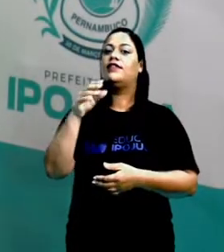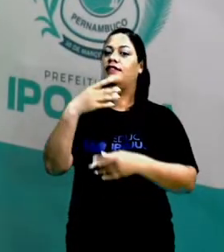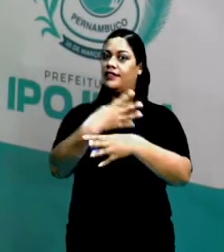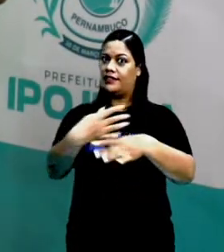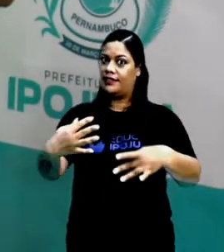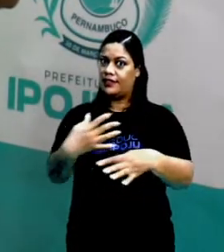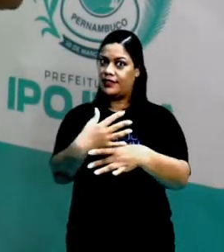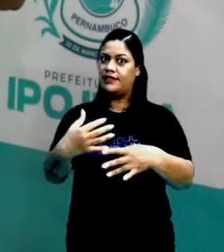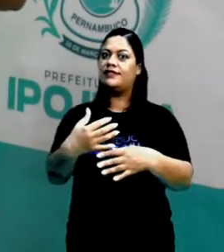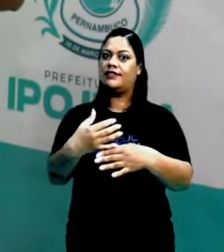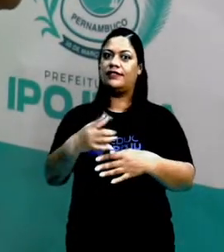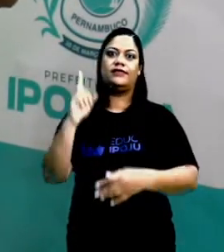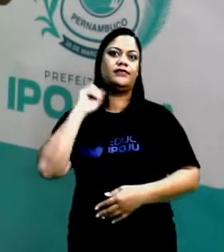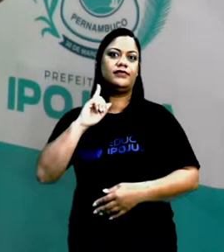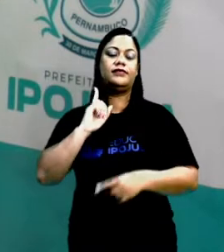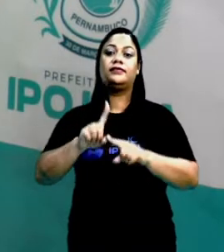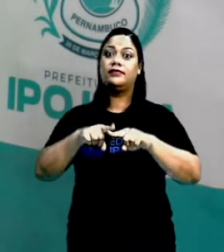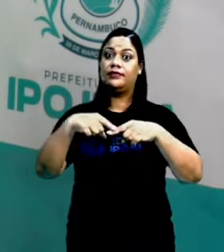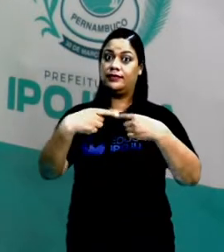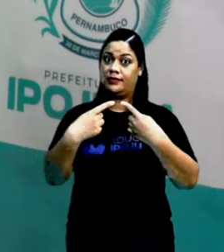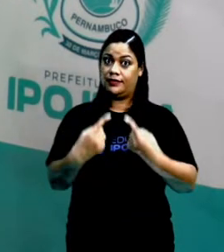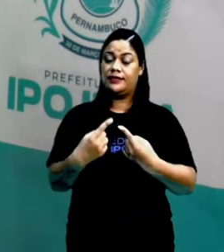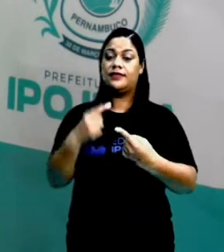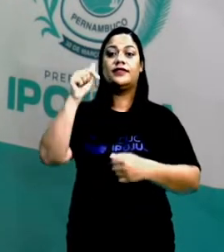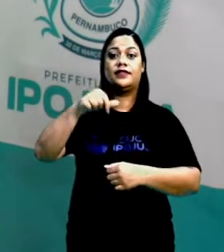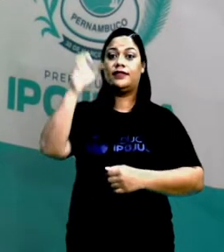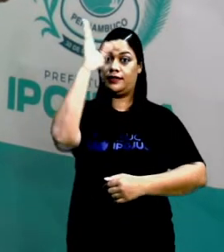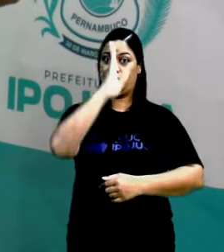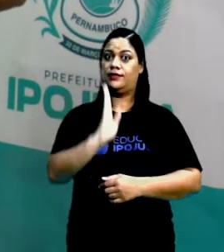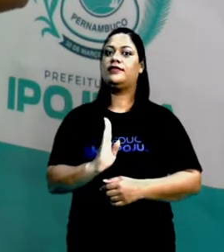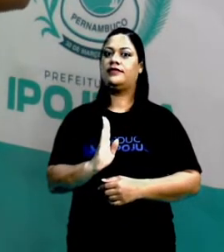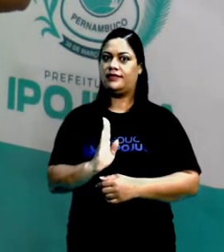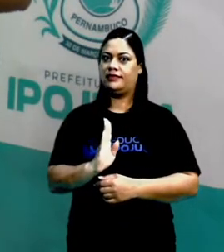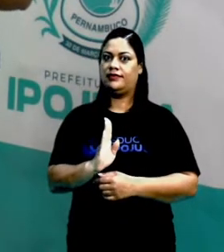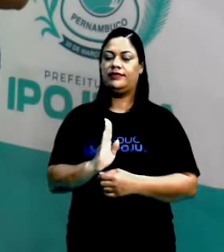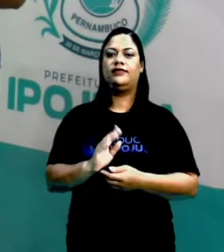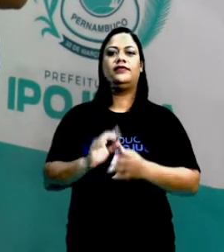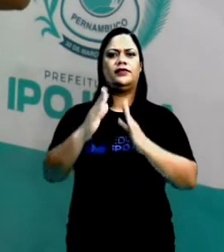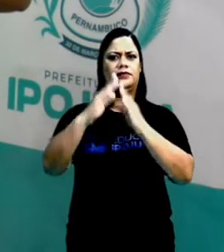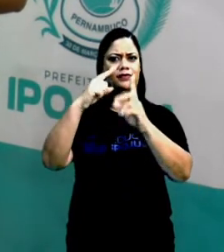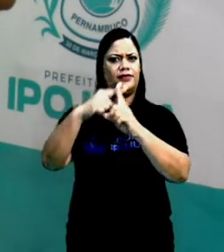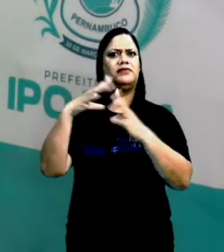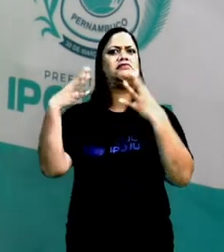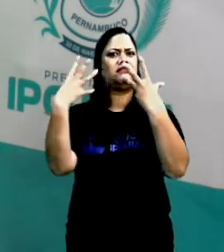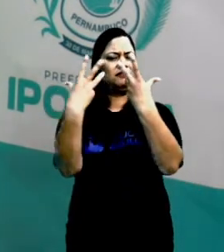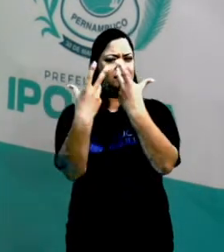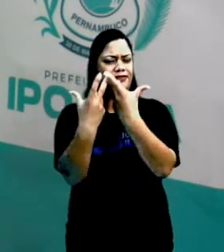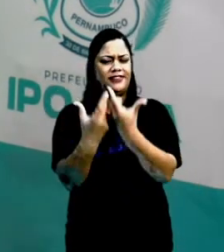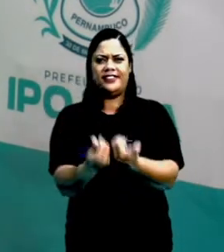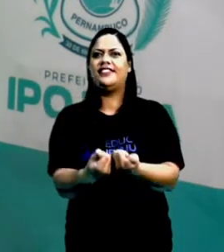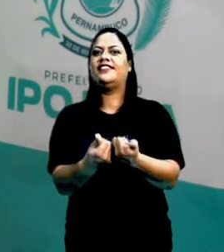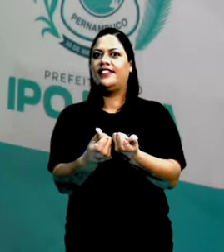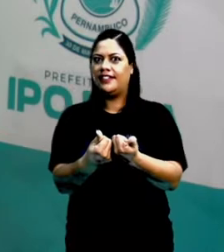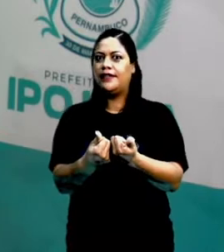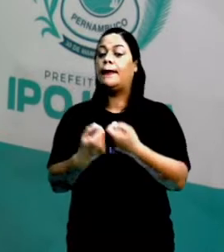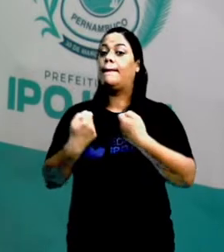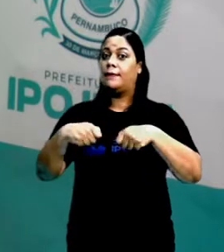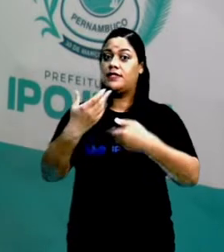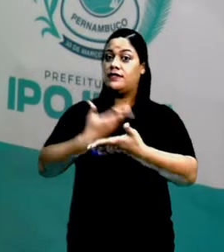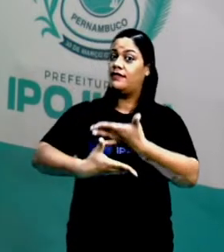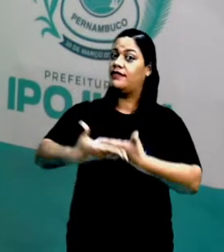Minas Gerais. Ele foi reconhecido como patrimônio do Brasil. Então, é uma igreja muito bonita. Então, ela tem que ser